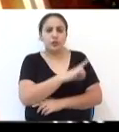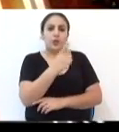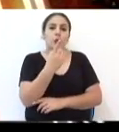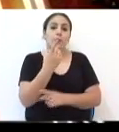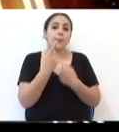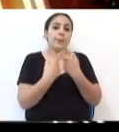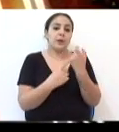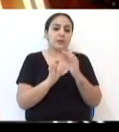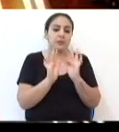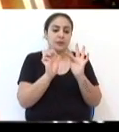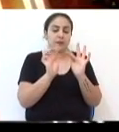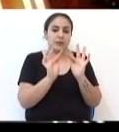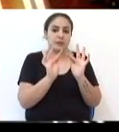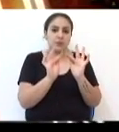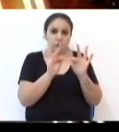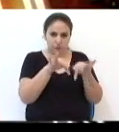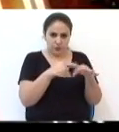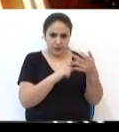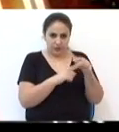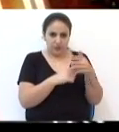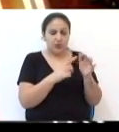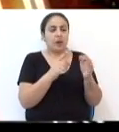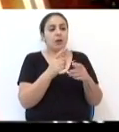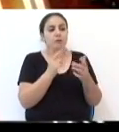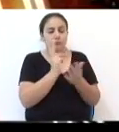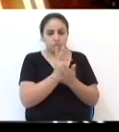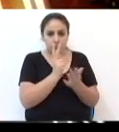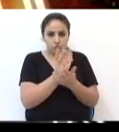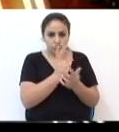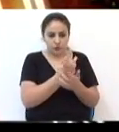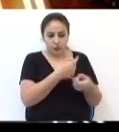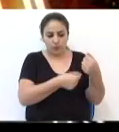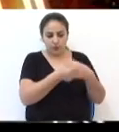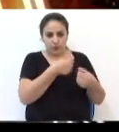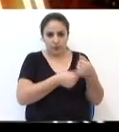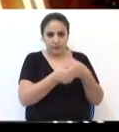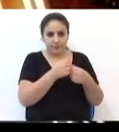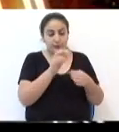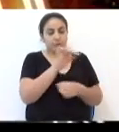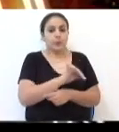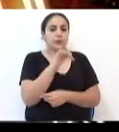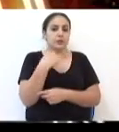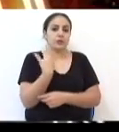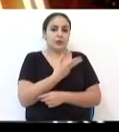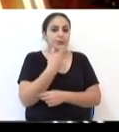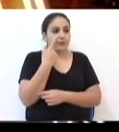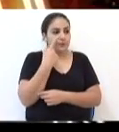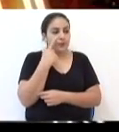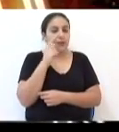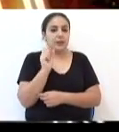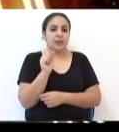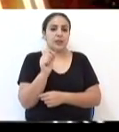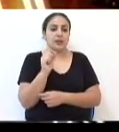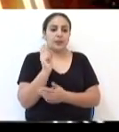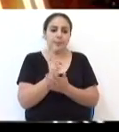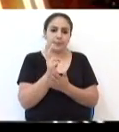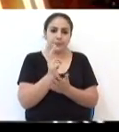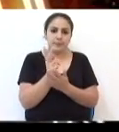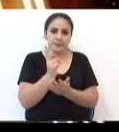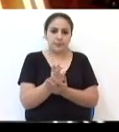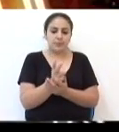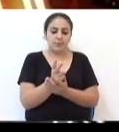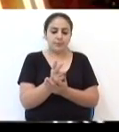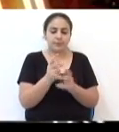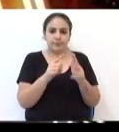mês depois de terminado a feira, os negócios ainda continuam. Então, a importância que a gente nota no sentido da manutenção